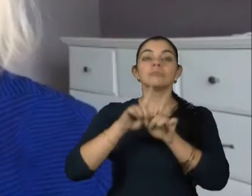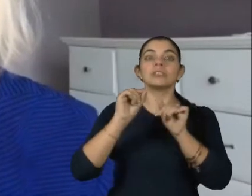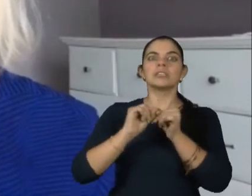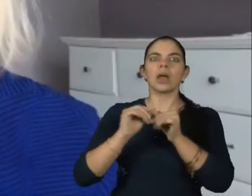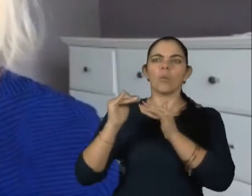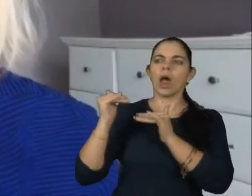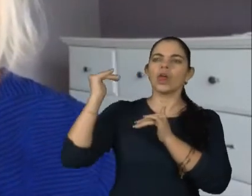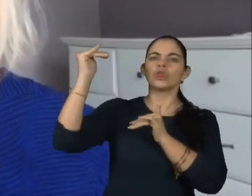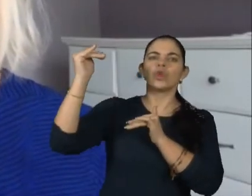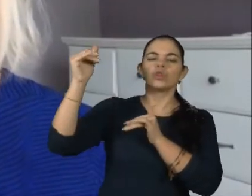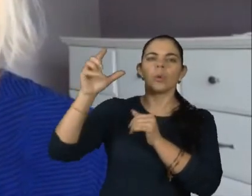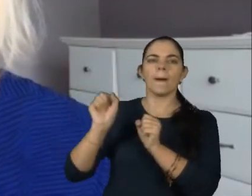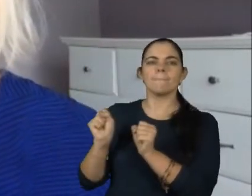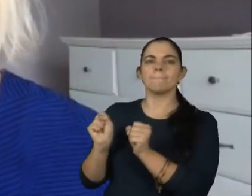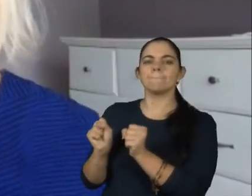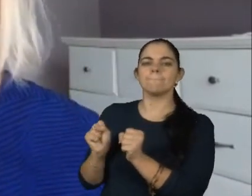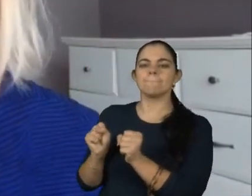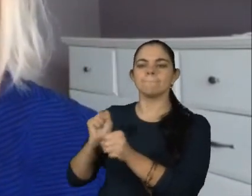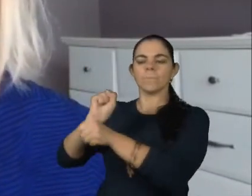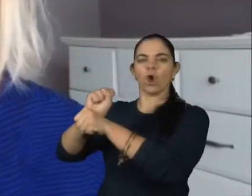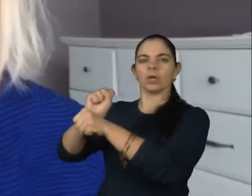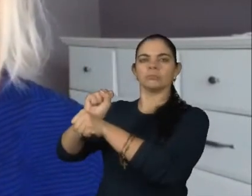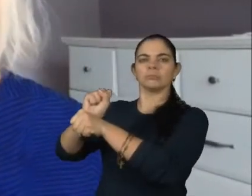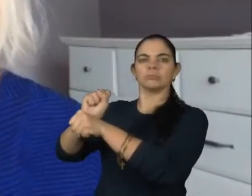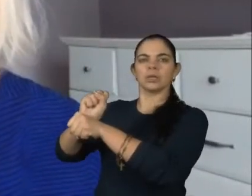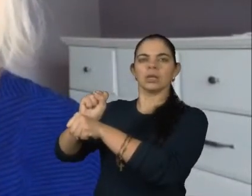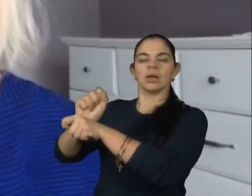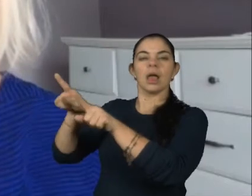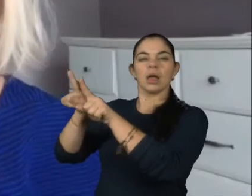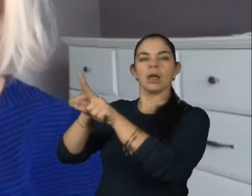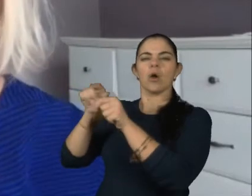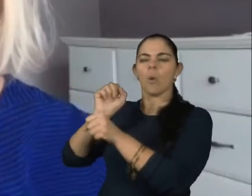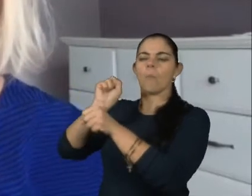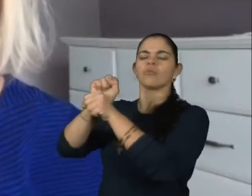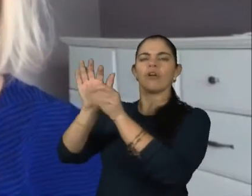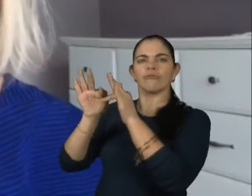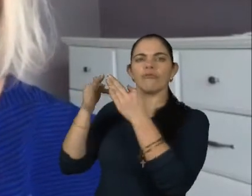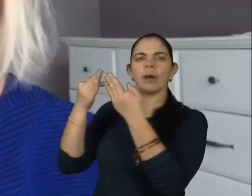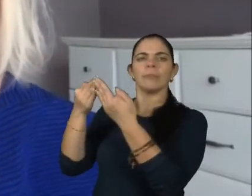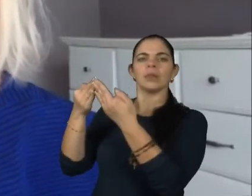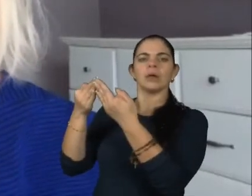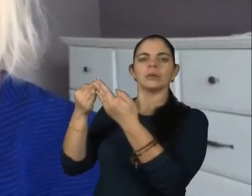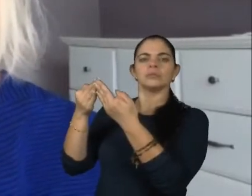momento que os bloqueios acabam ficando muito mais, os bloqueios familiares, muito mais, digamos assim,